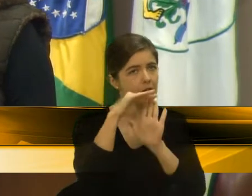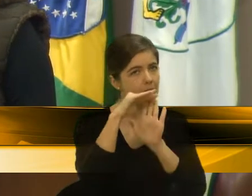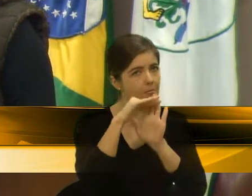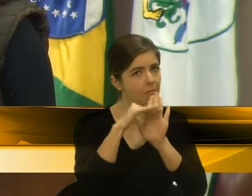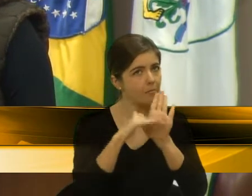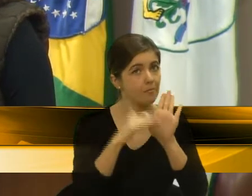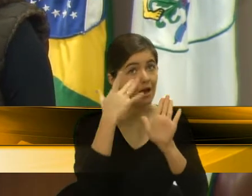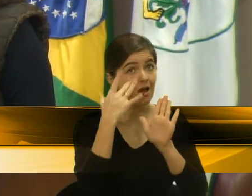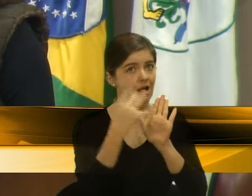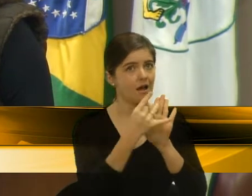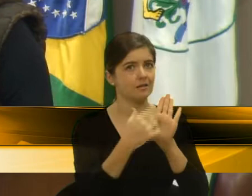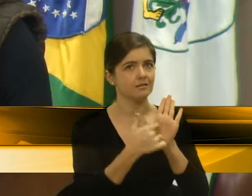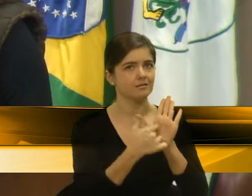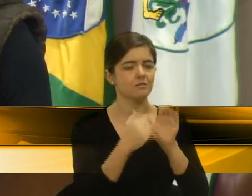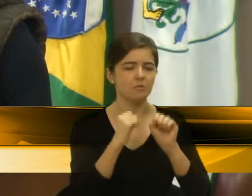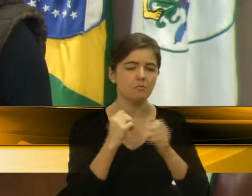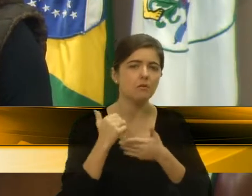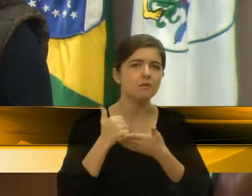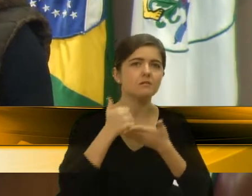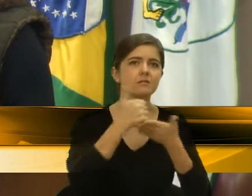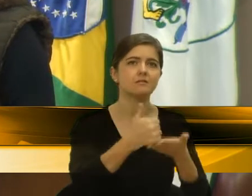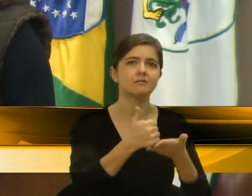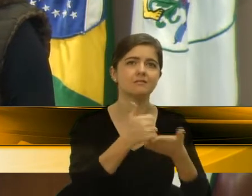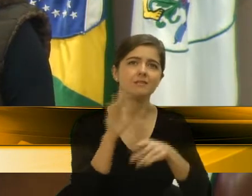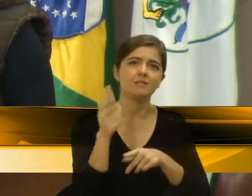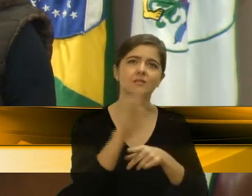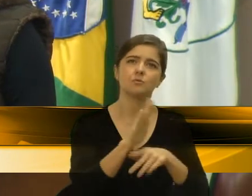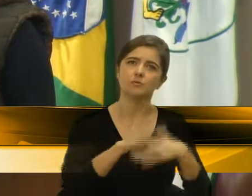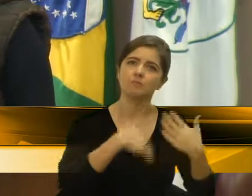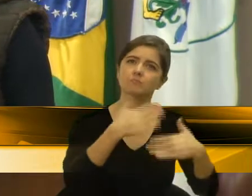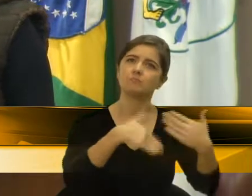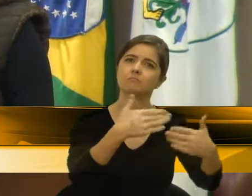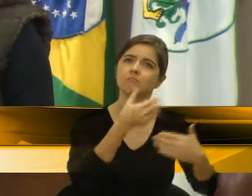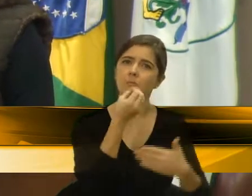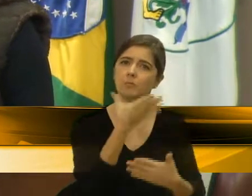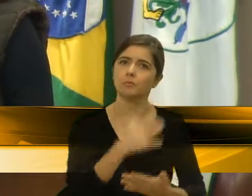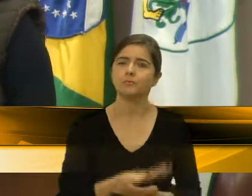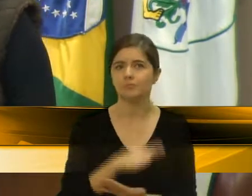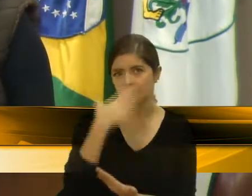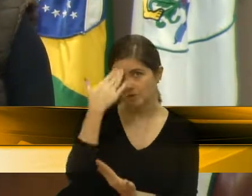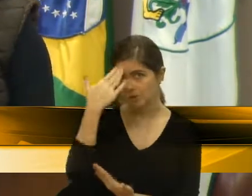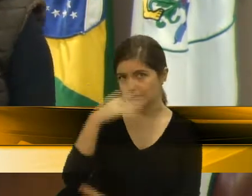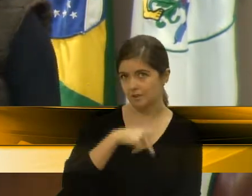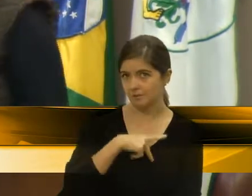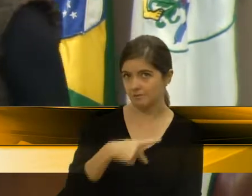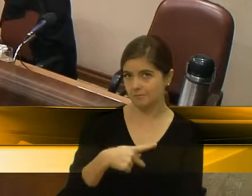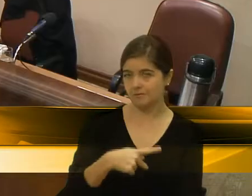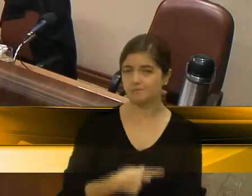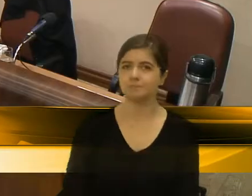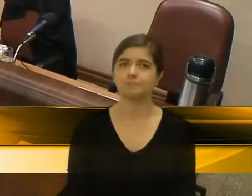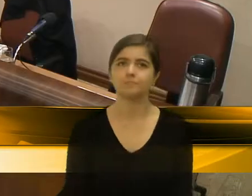e auxiliando para que, de fato, tenha bons andamentos. Era isso, senhor presidente. Muito obrigada.